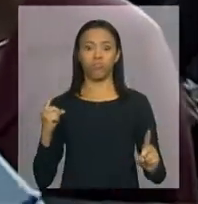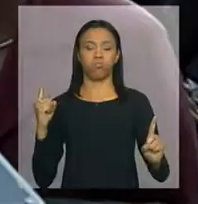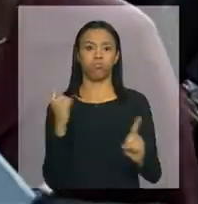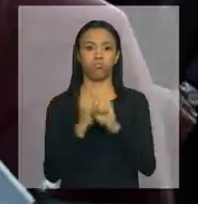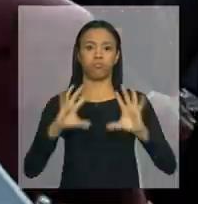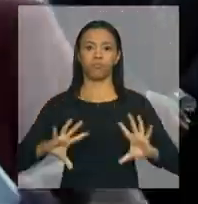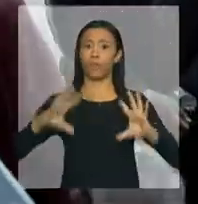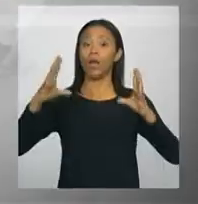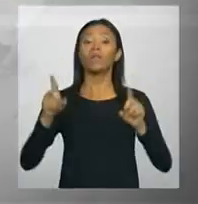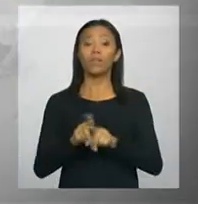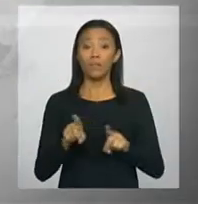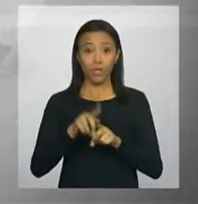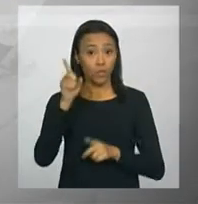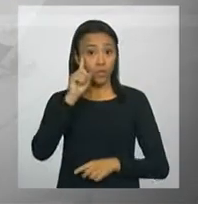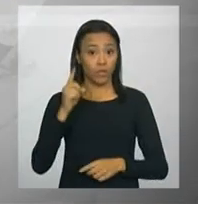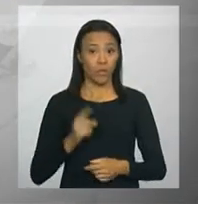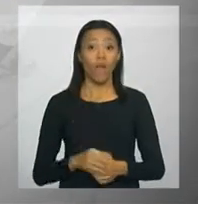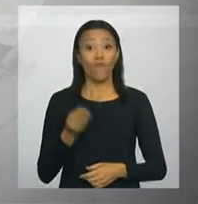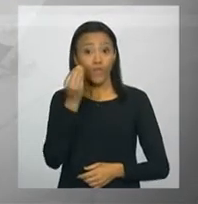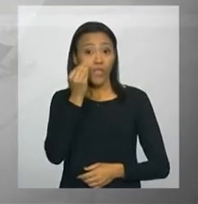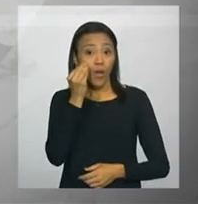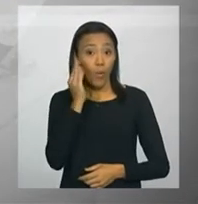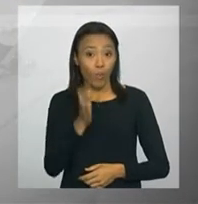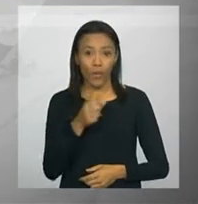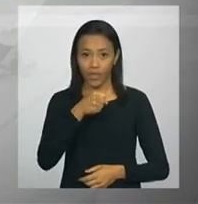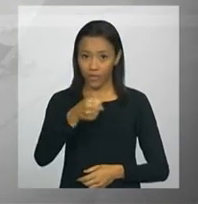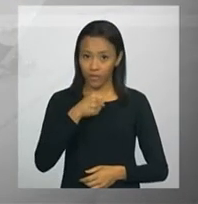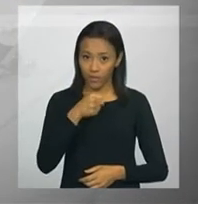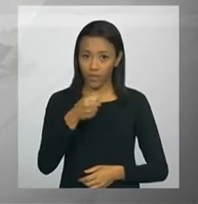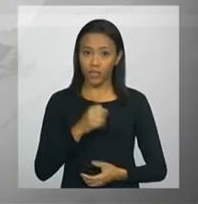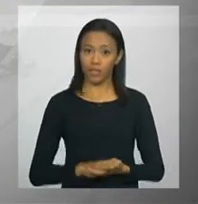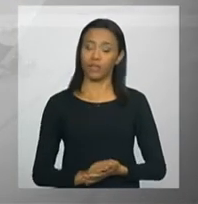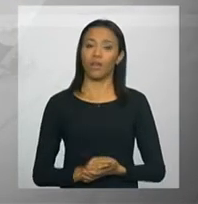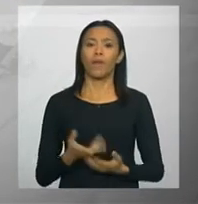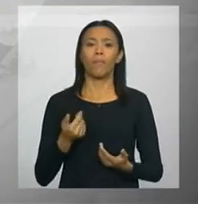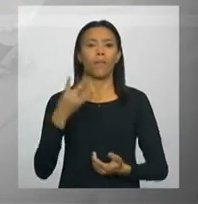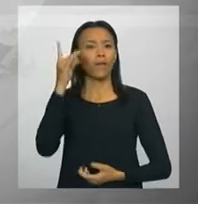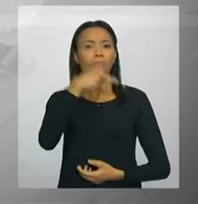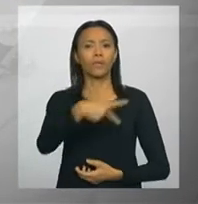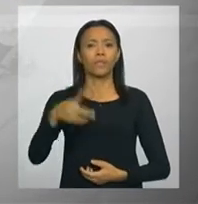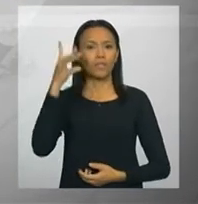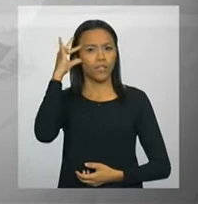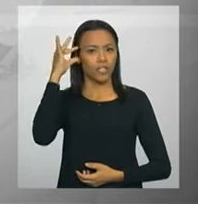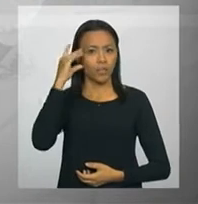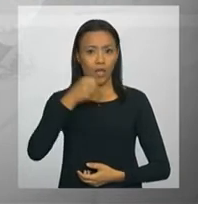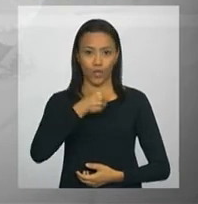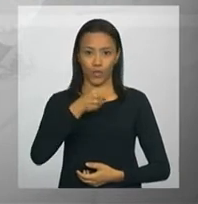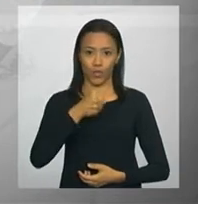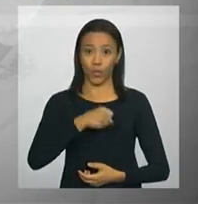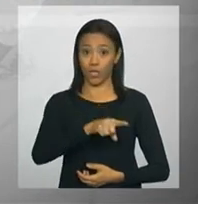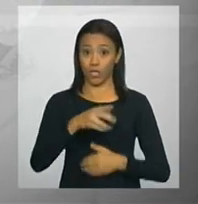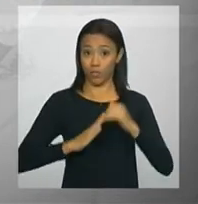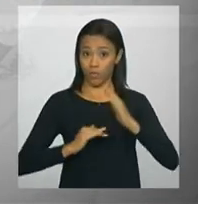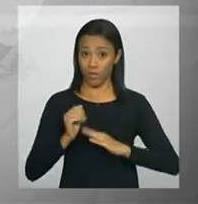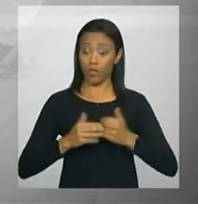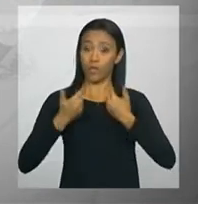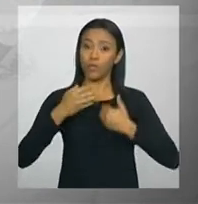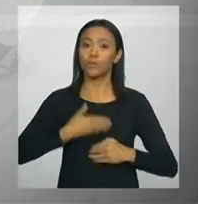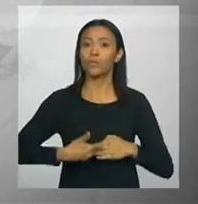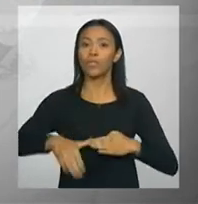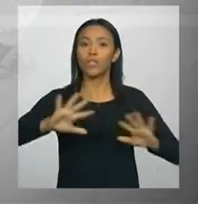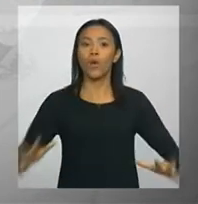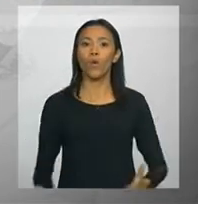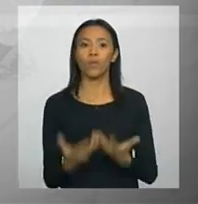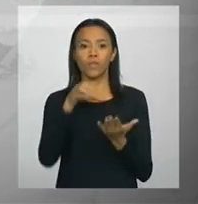dia a dia da população. Você acompanhou a entrevista concedida pela presidenta Dilma Rousseff aos jornalistas durante a inauguração dos Centros